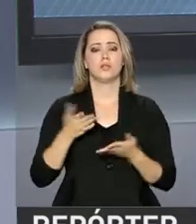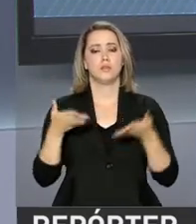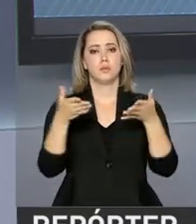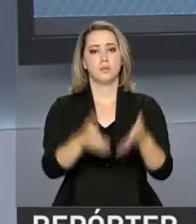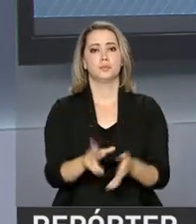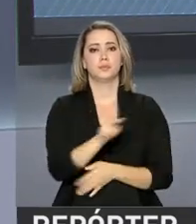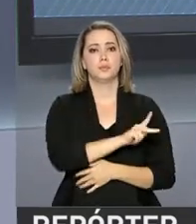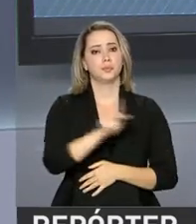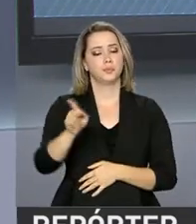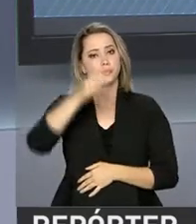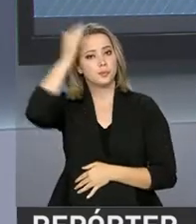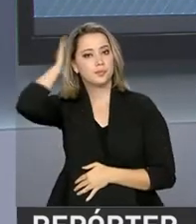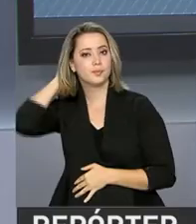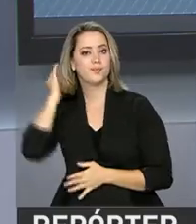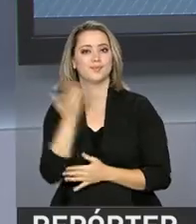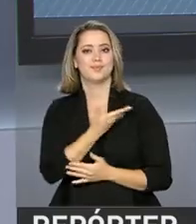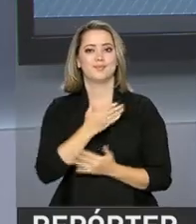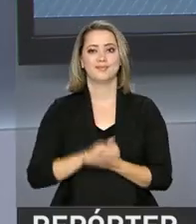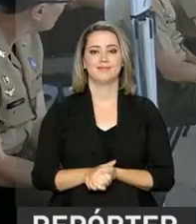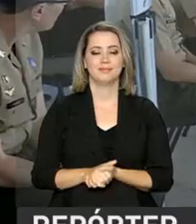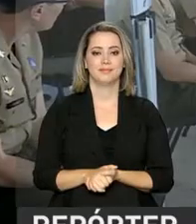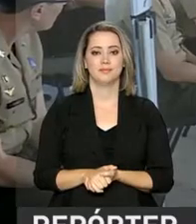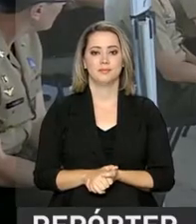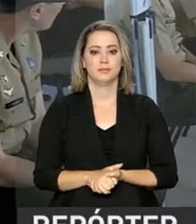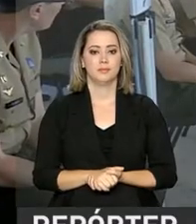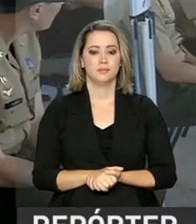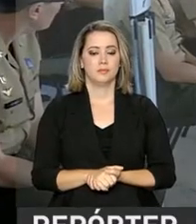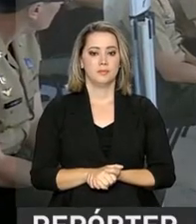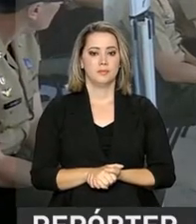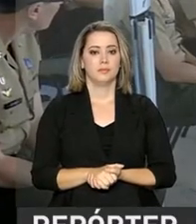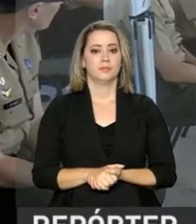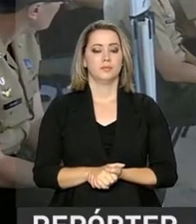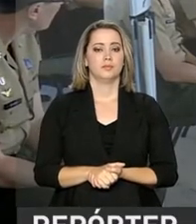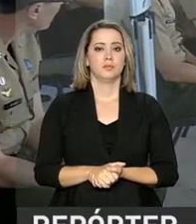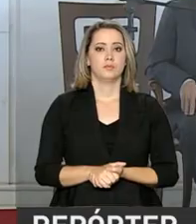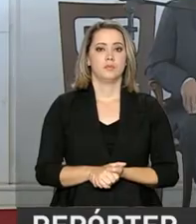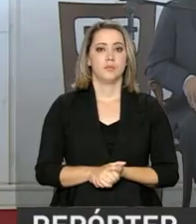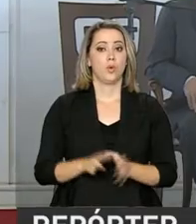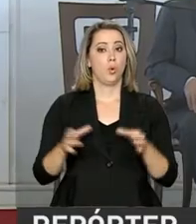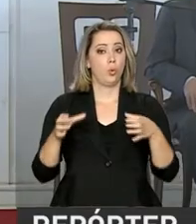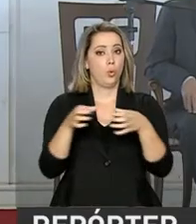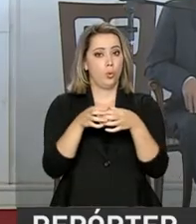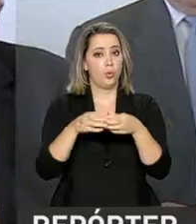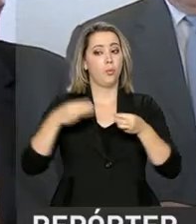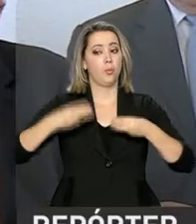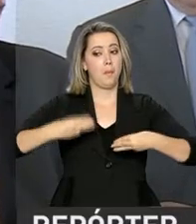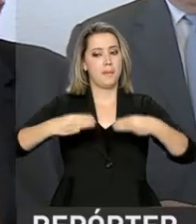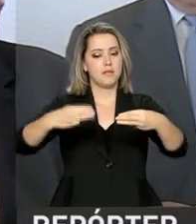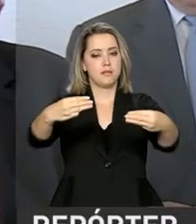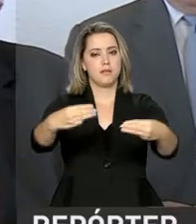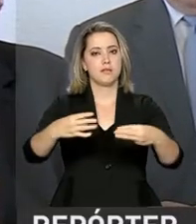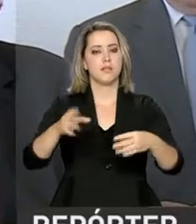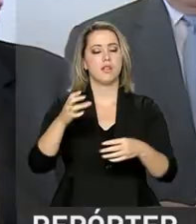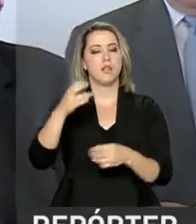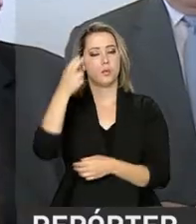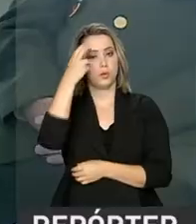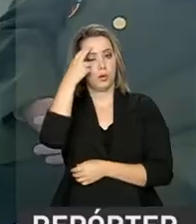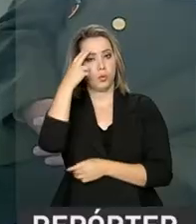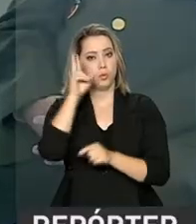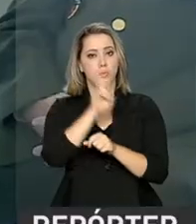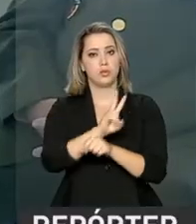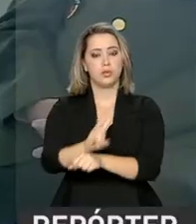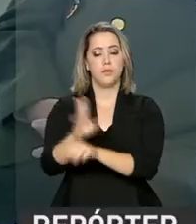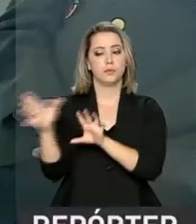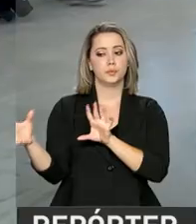participação do presidente Michel Temer. Os Ministérios da Cultura e da Defesa firmaram